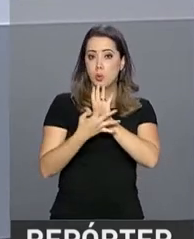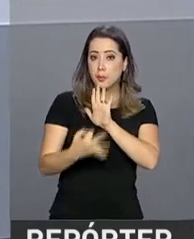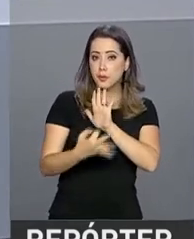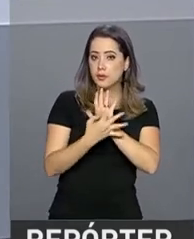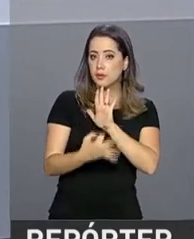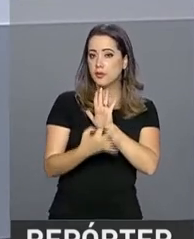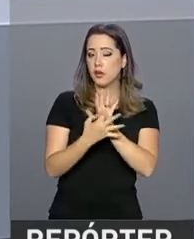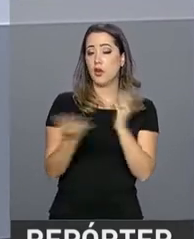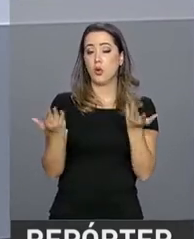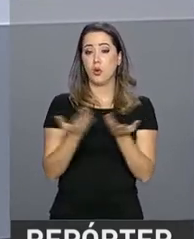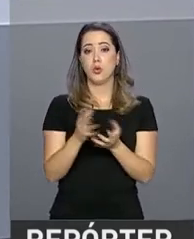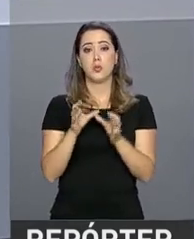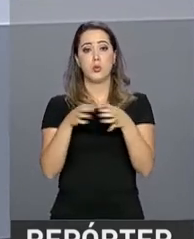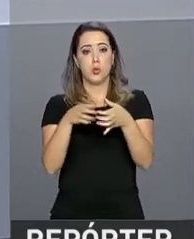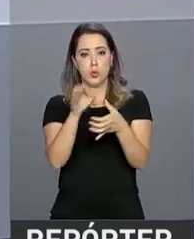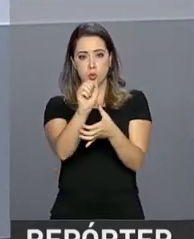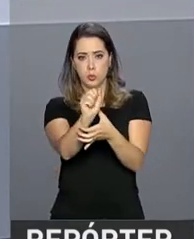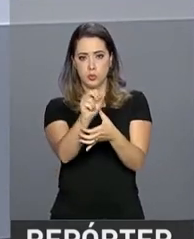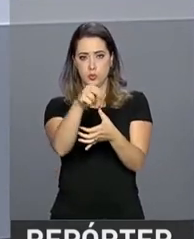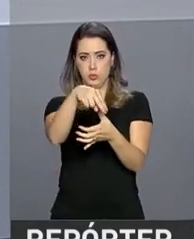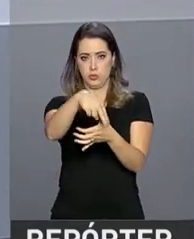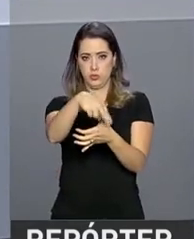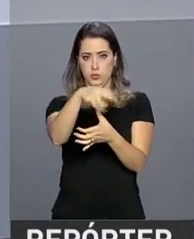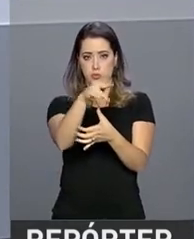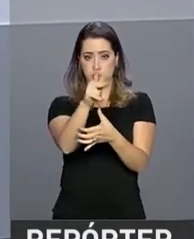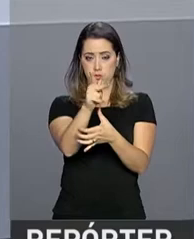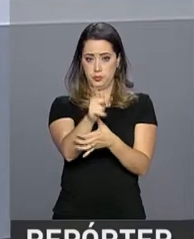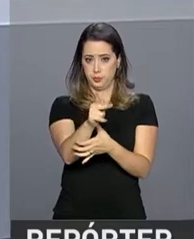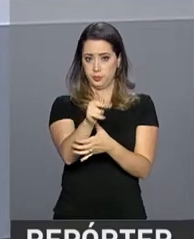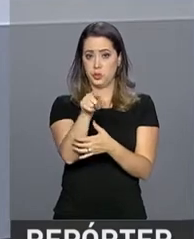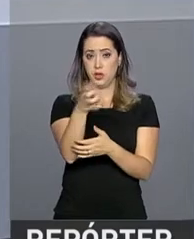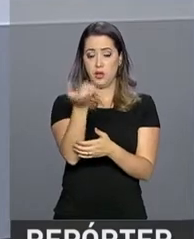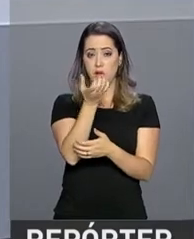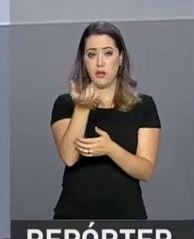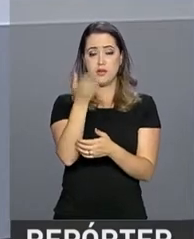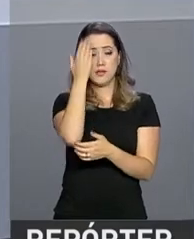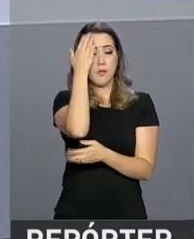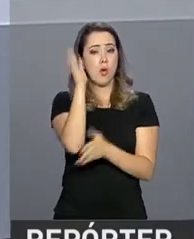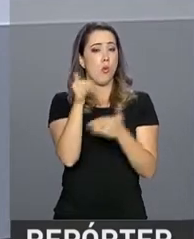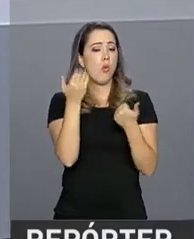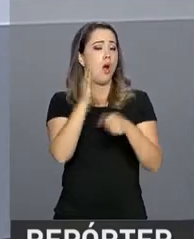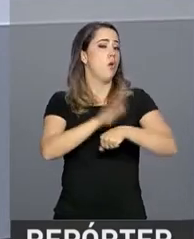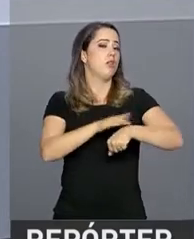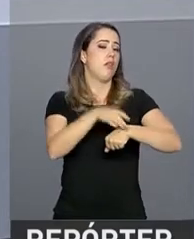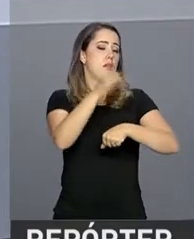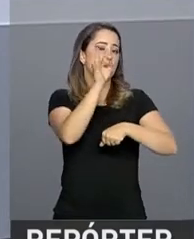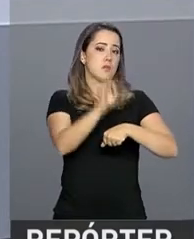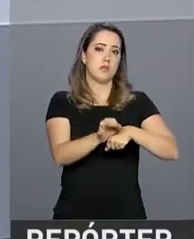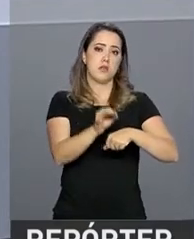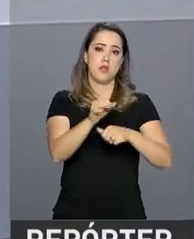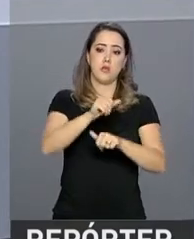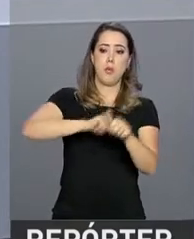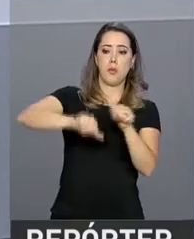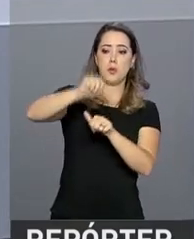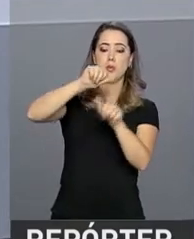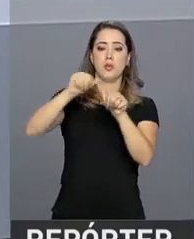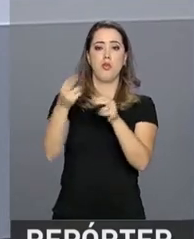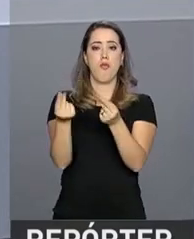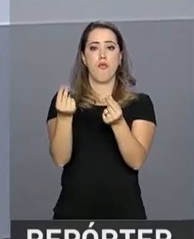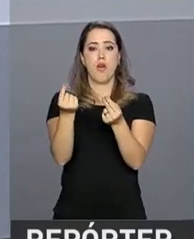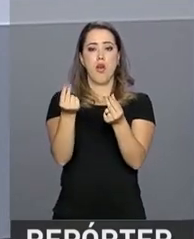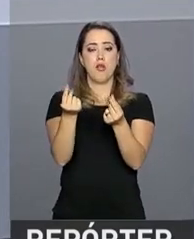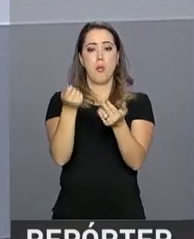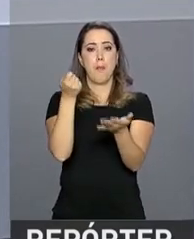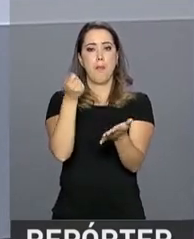Agência Nacional do Petróleo, que quer estabelecer um período mínimo para os repasses ao consumidor dos reajustes de